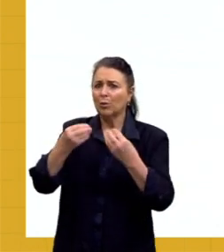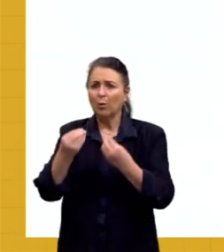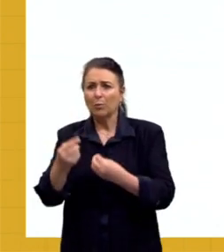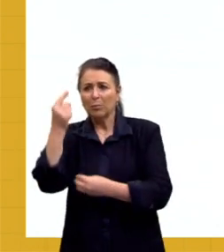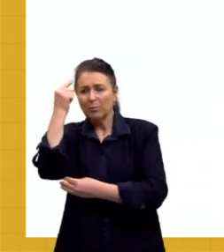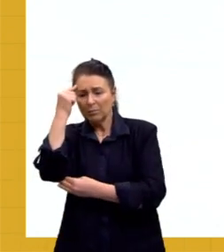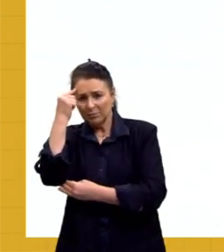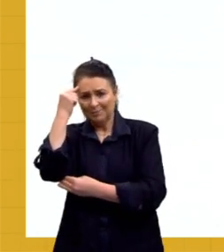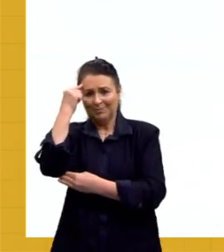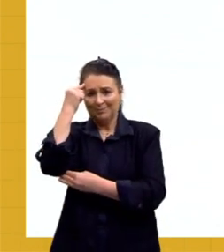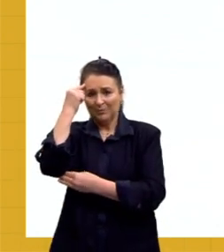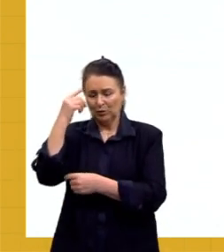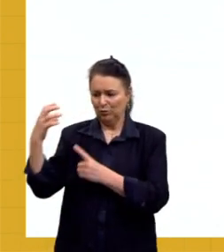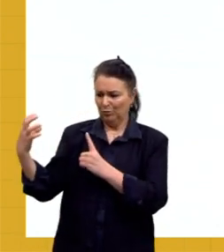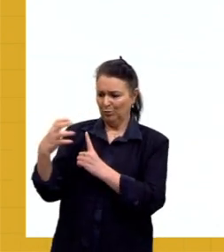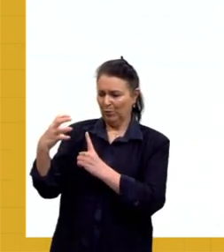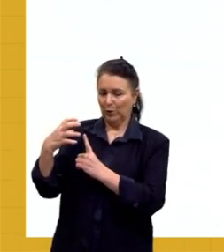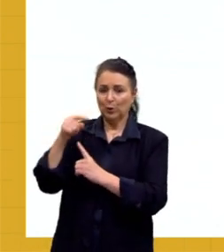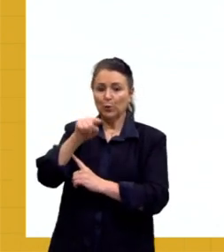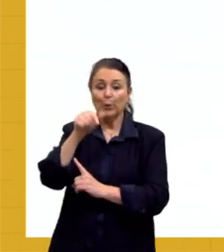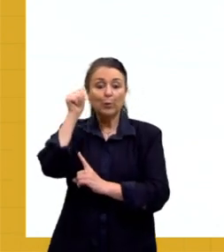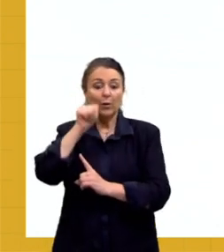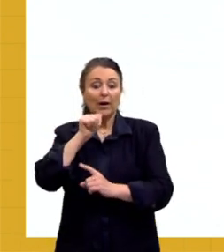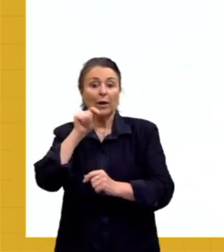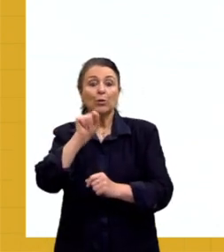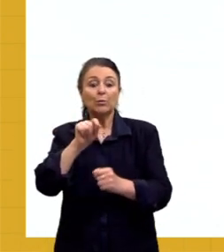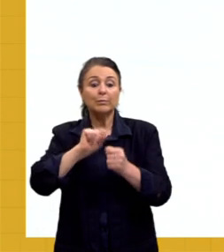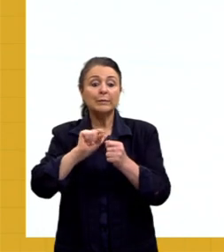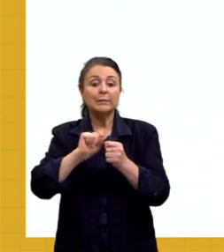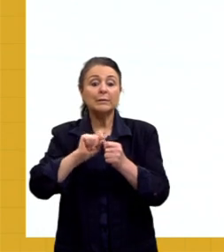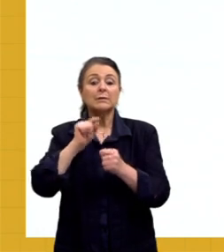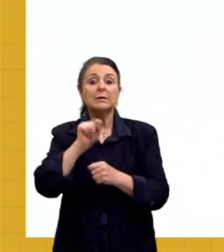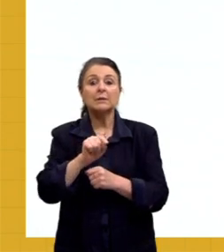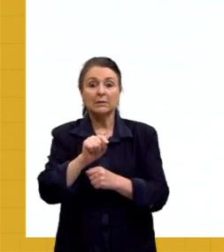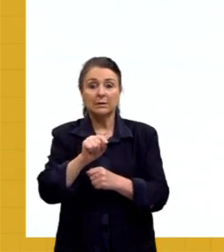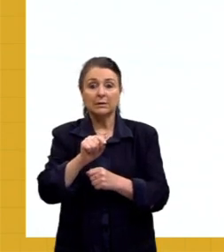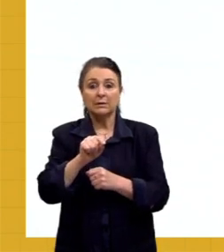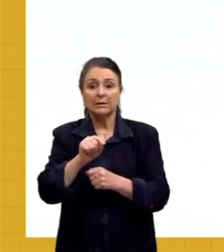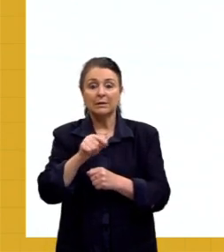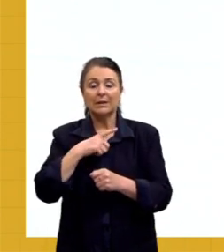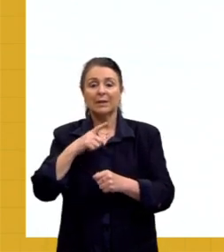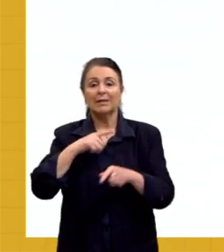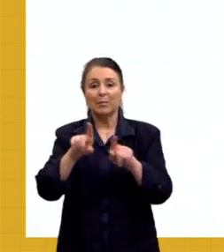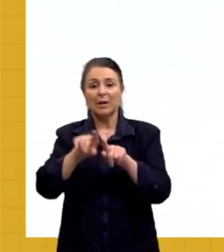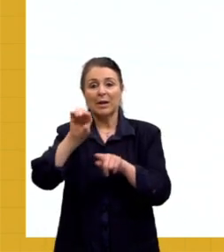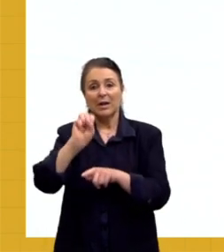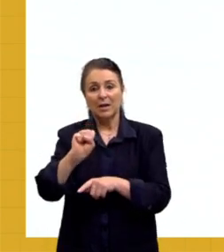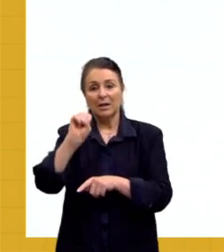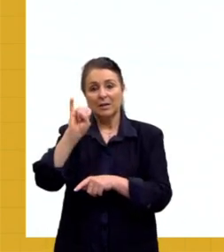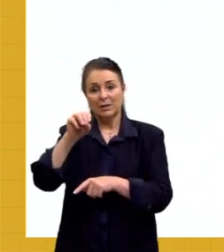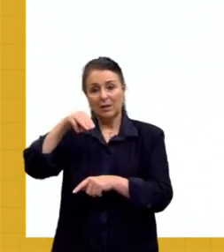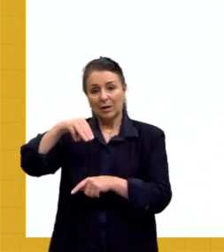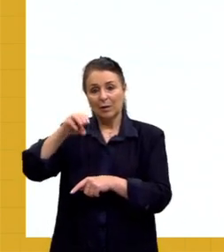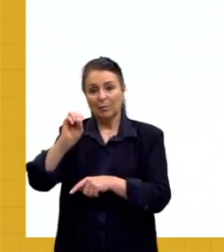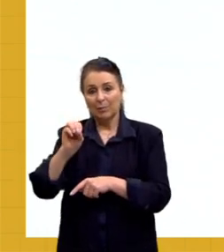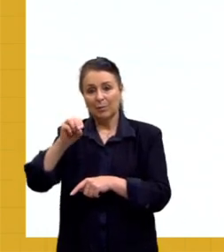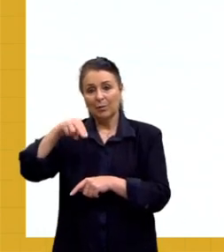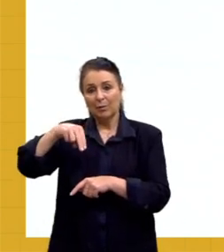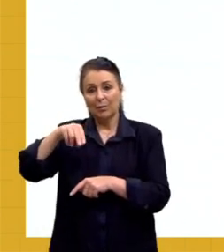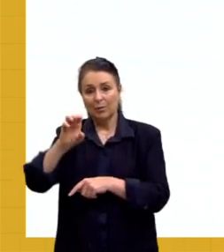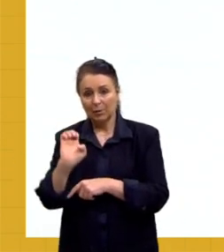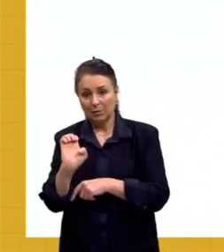a visão do que a mulher deve ser. E é muito interessante que a Simone de Beauvoir também vai criticar essas